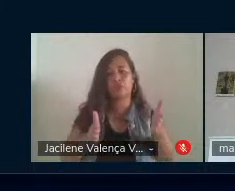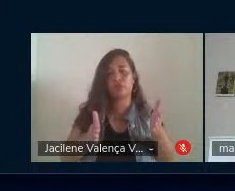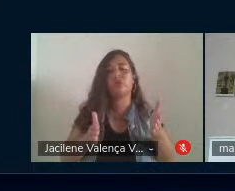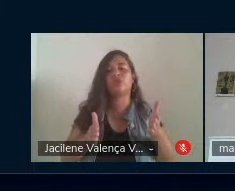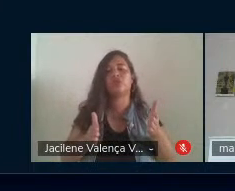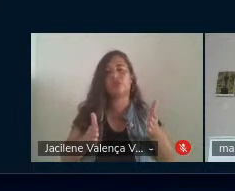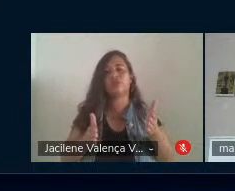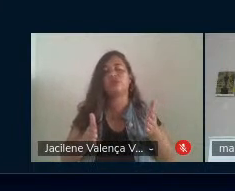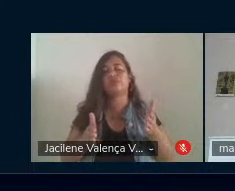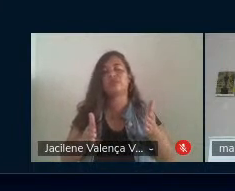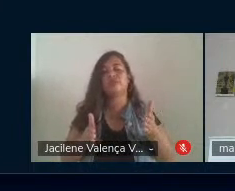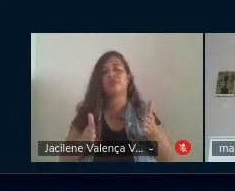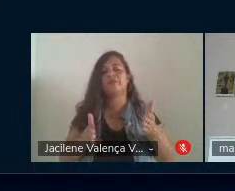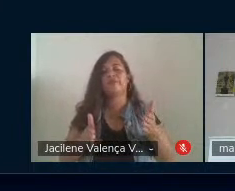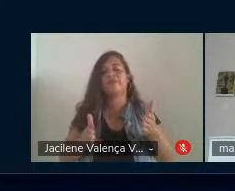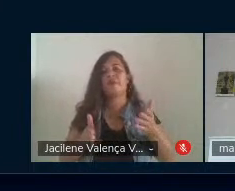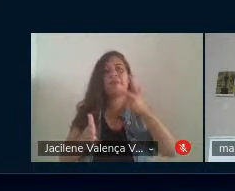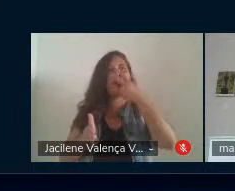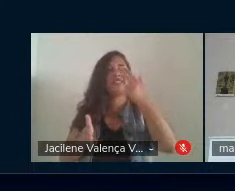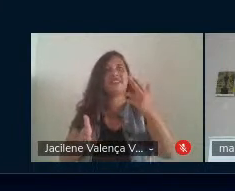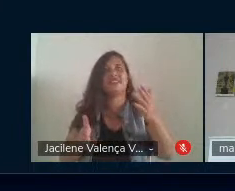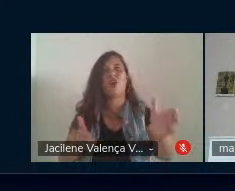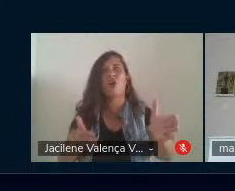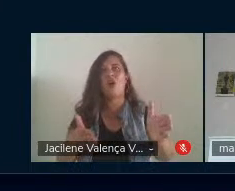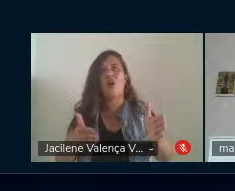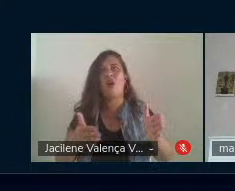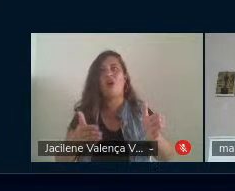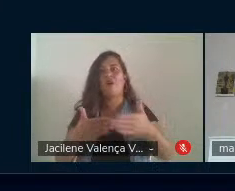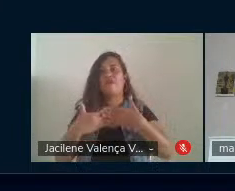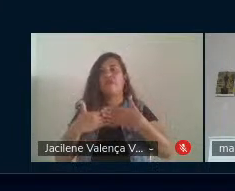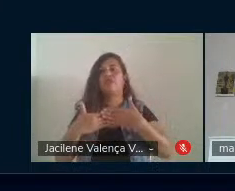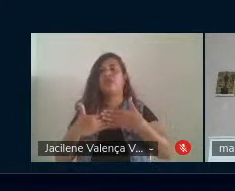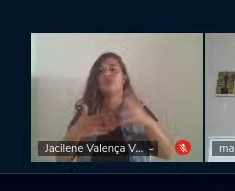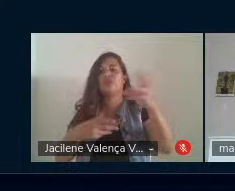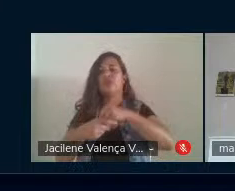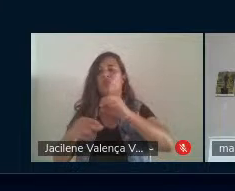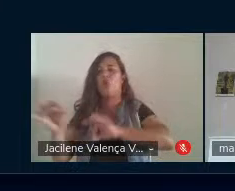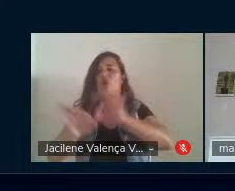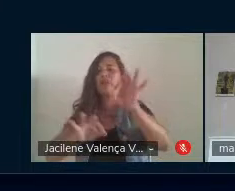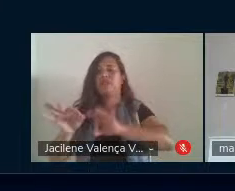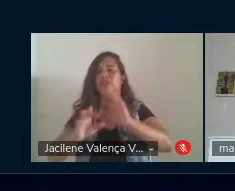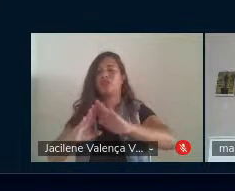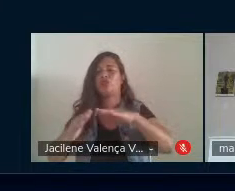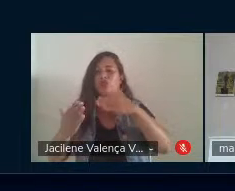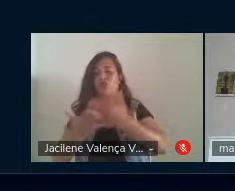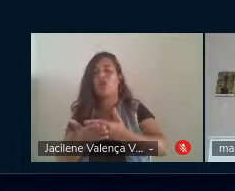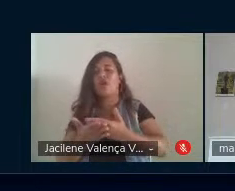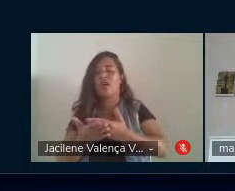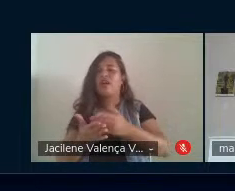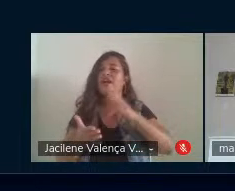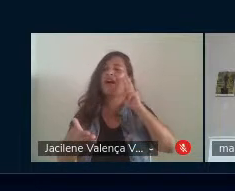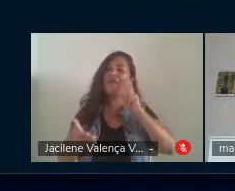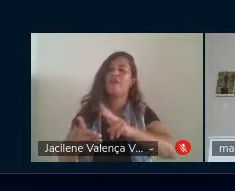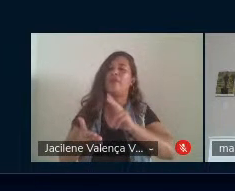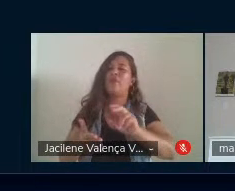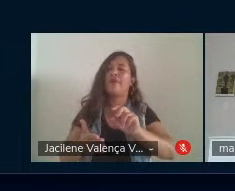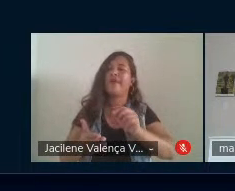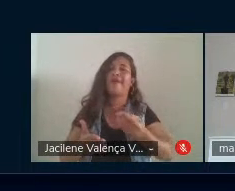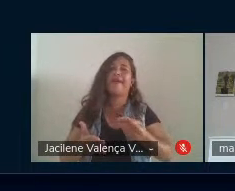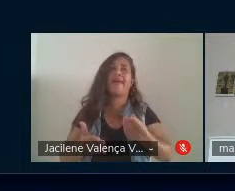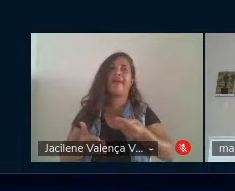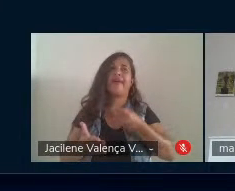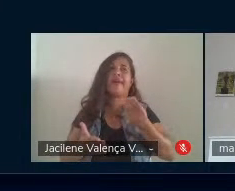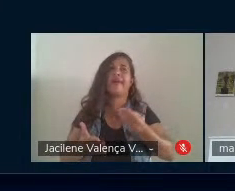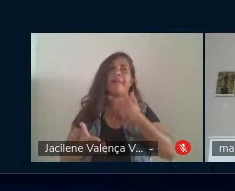mais fechado, mais organizacional da escola e são vistos quase que como uma